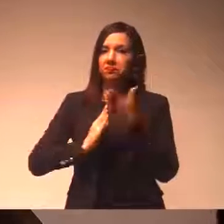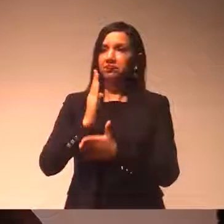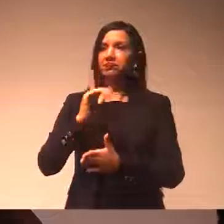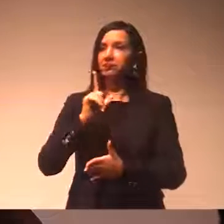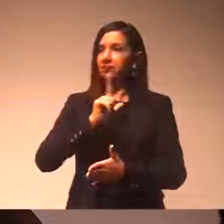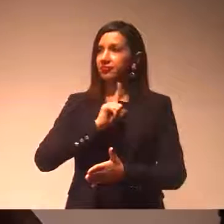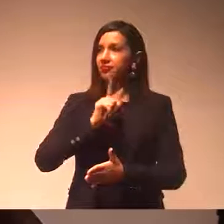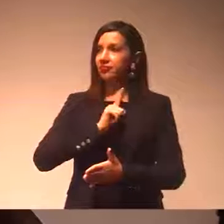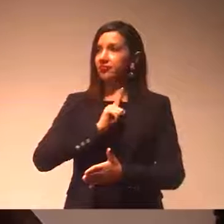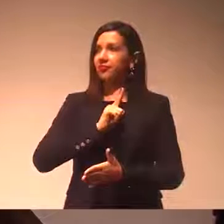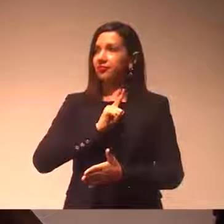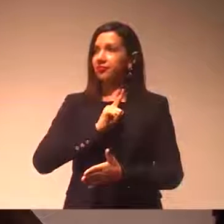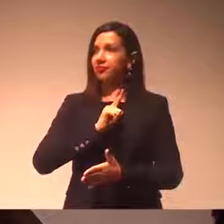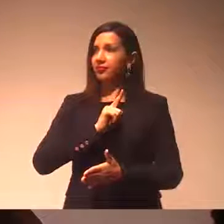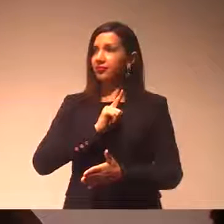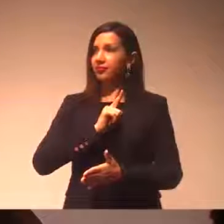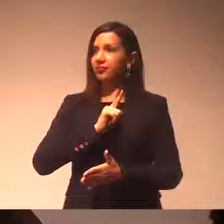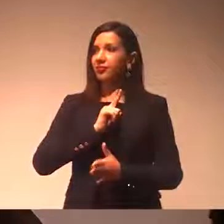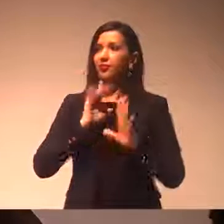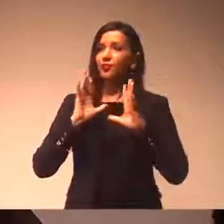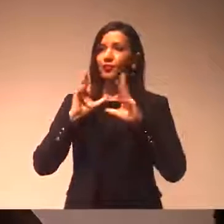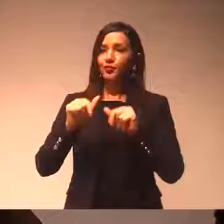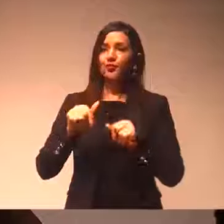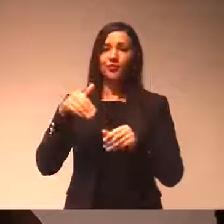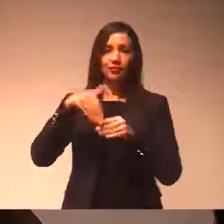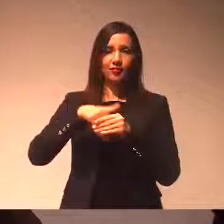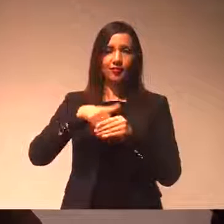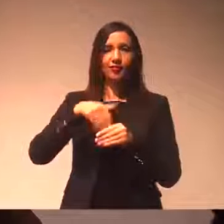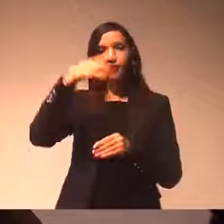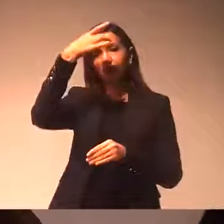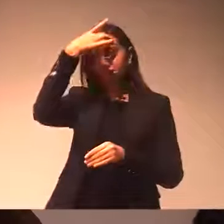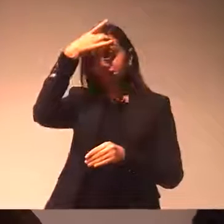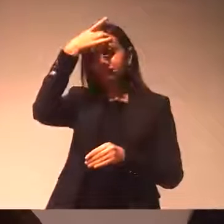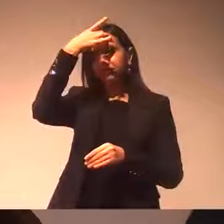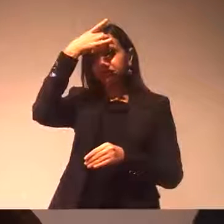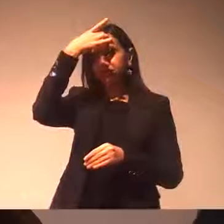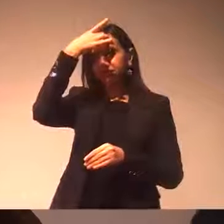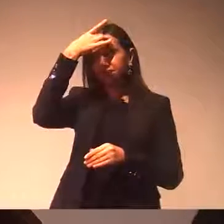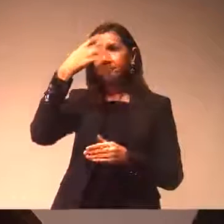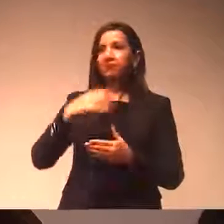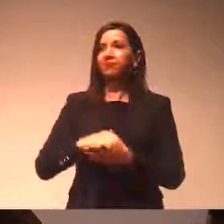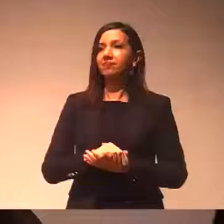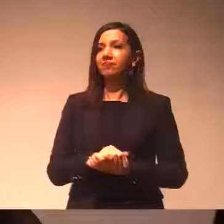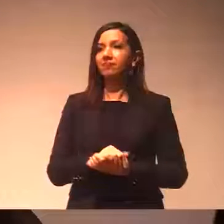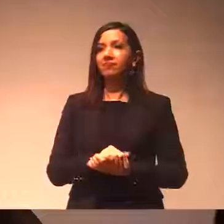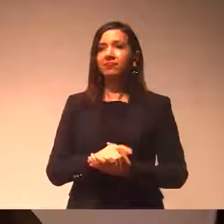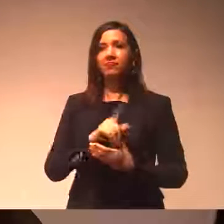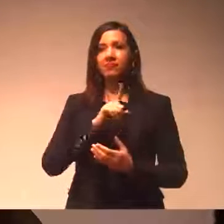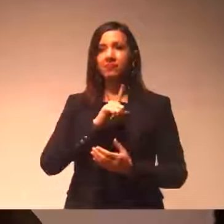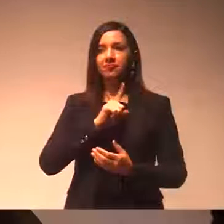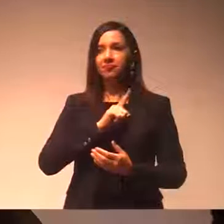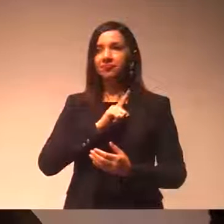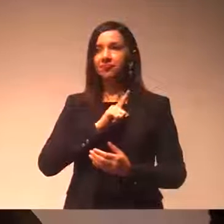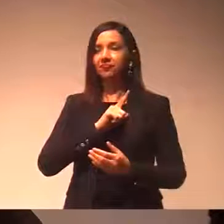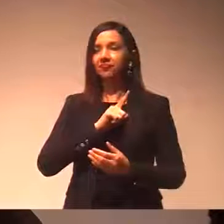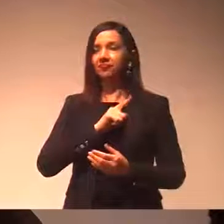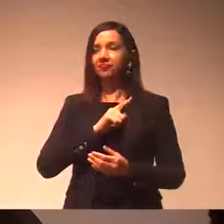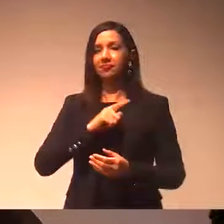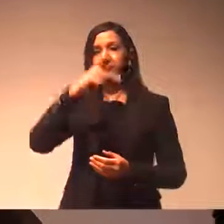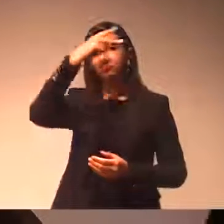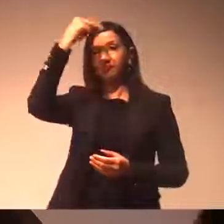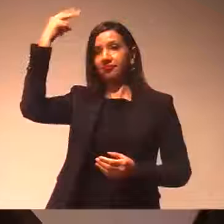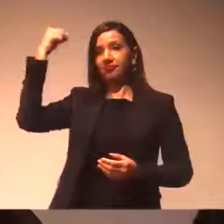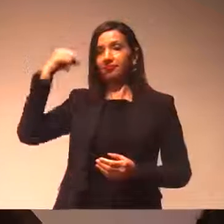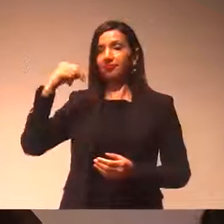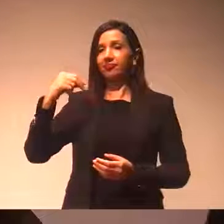ao projeto, acho que todos votaram de forma consciente. Se de repente isso chegou no Executivo e há alguma questão de ordem